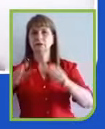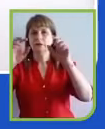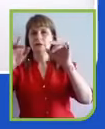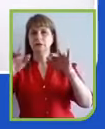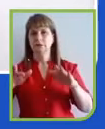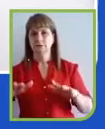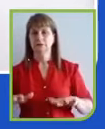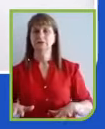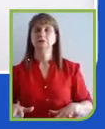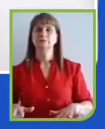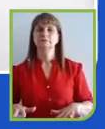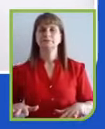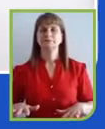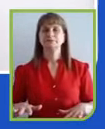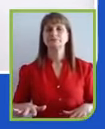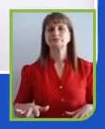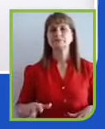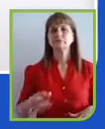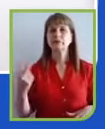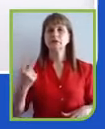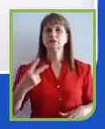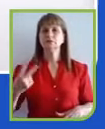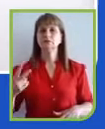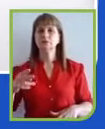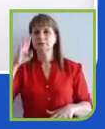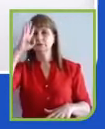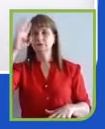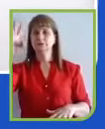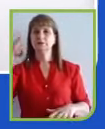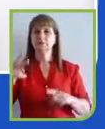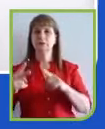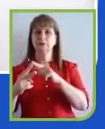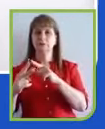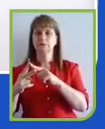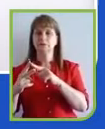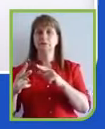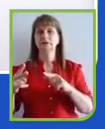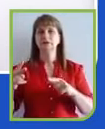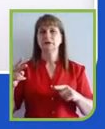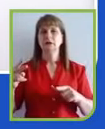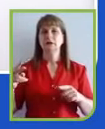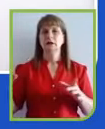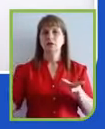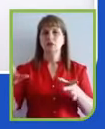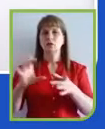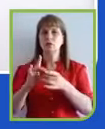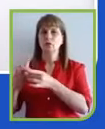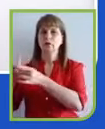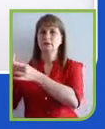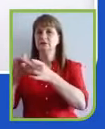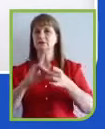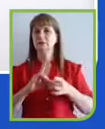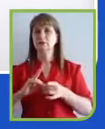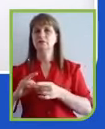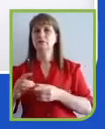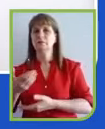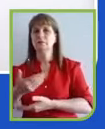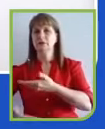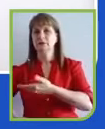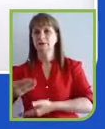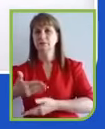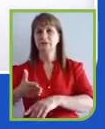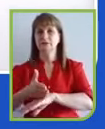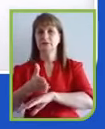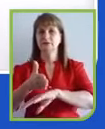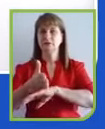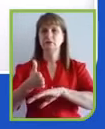eu acho que são esses dois principais, despertar o senso comum de coesão e participação através de um objetivo comum e